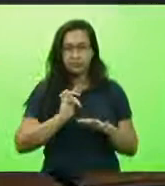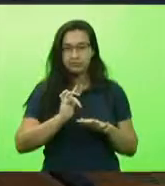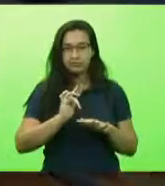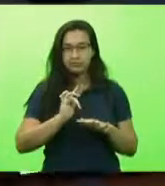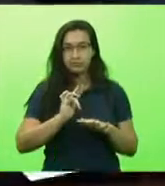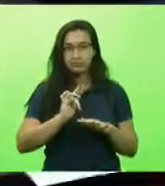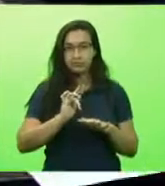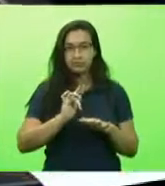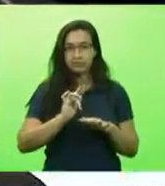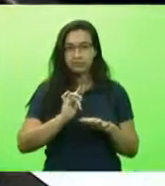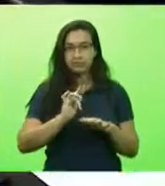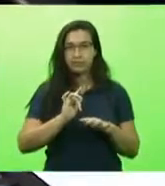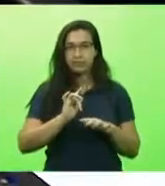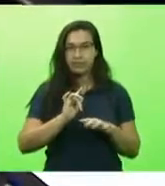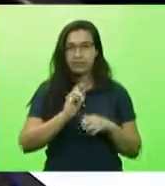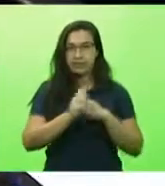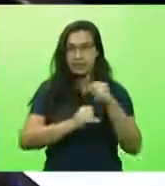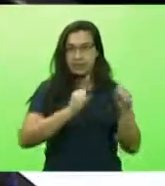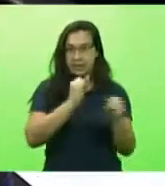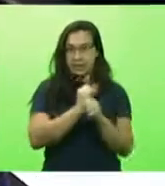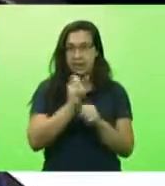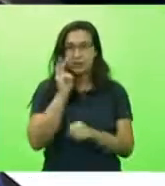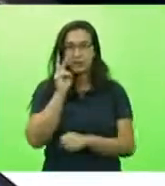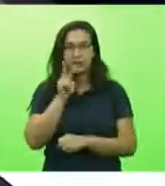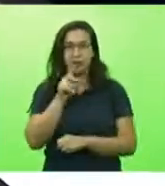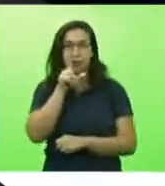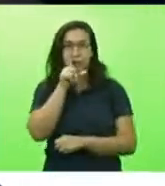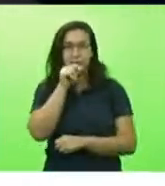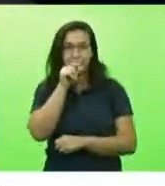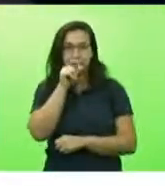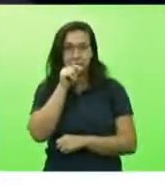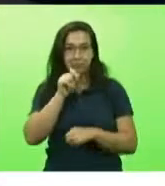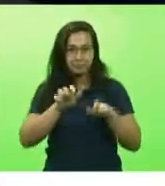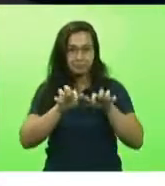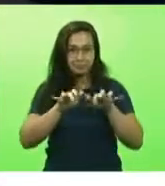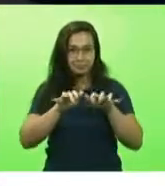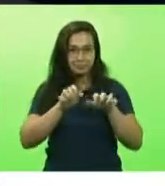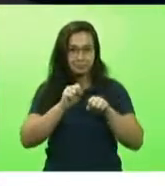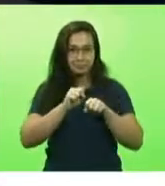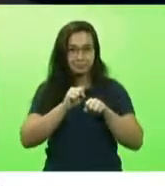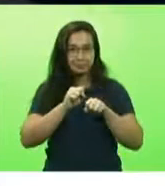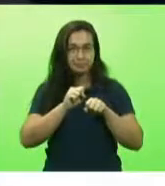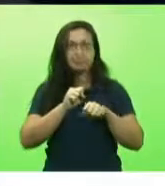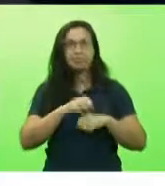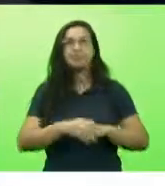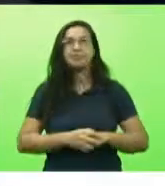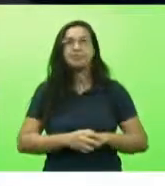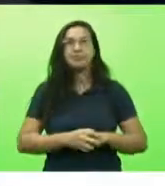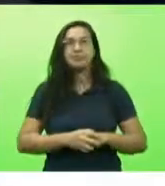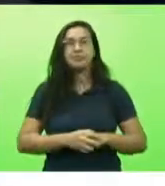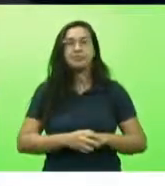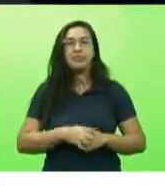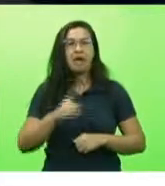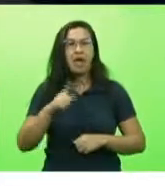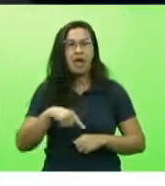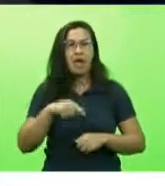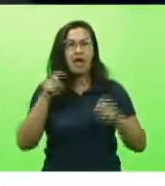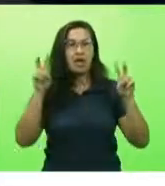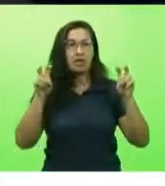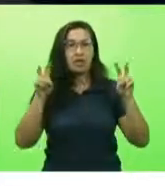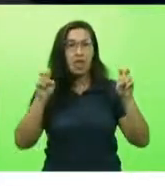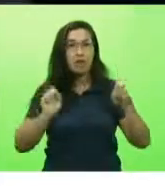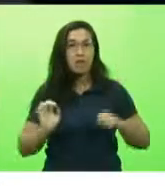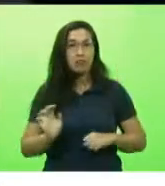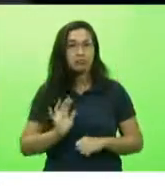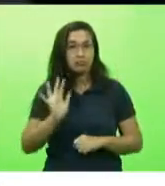um tweet dele que, de certa maneira, me incomodou um pouco, porque tratou de um assunto que, para mim, é muito caro, um assunto que